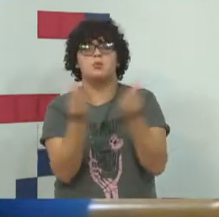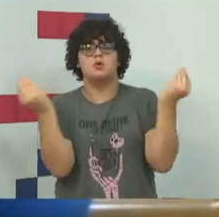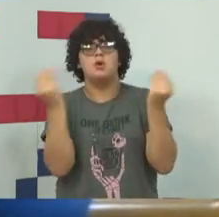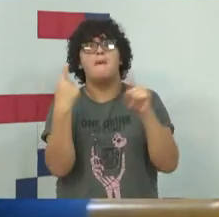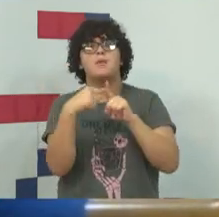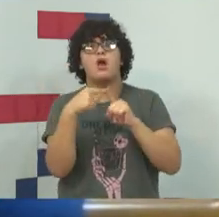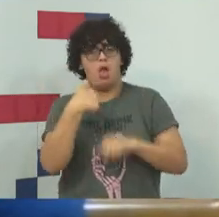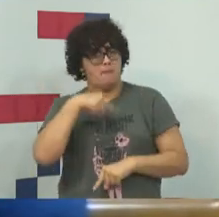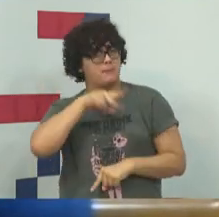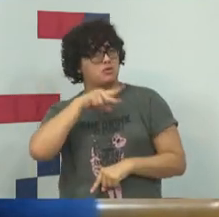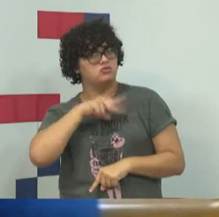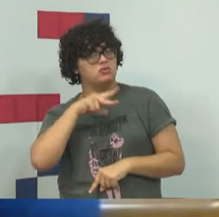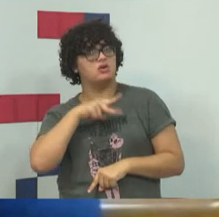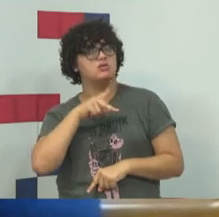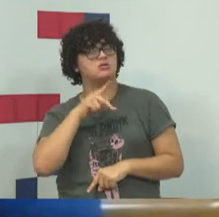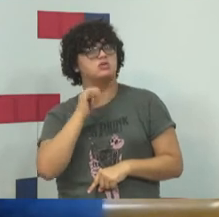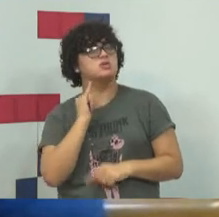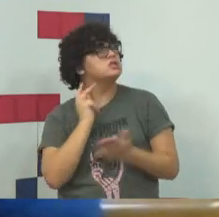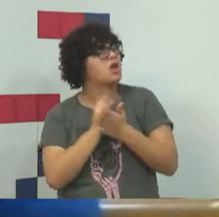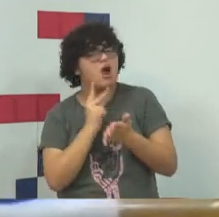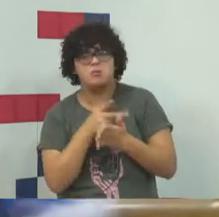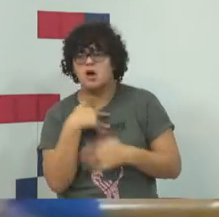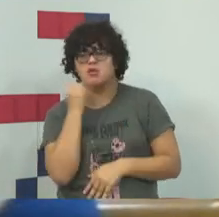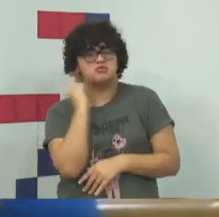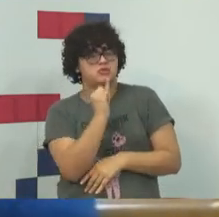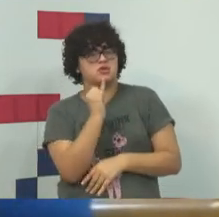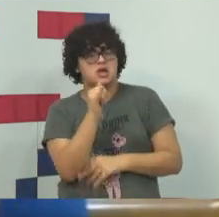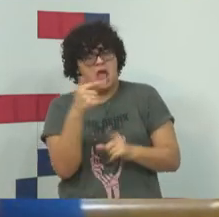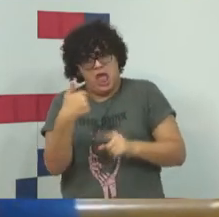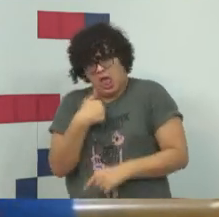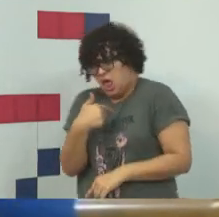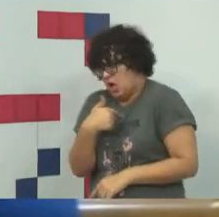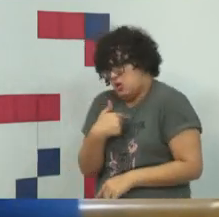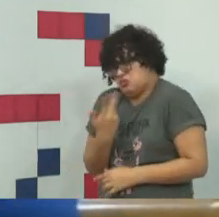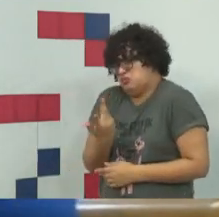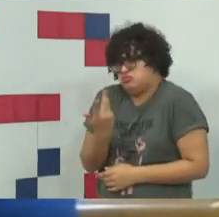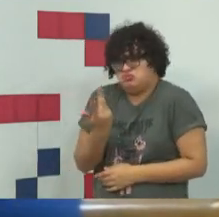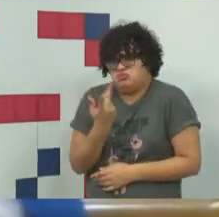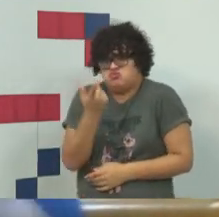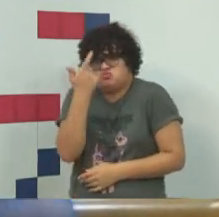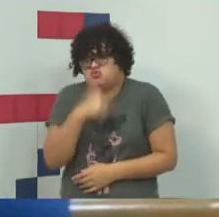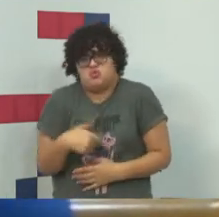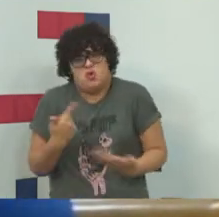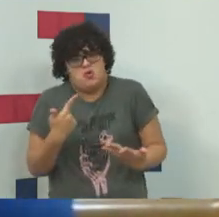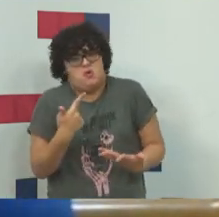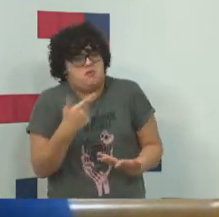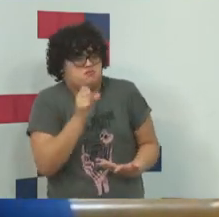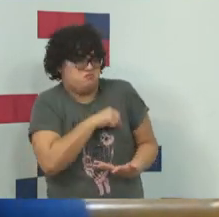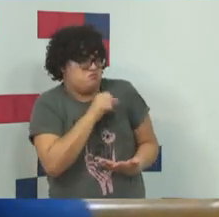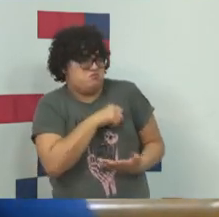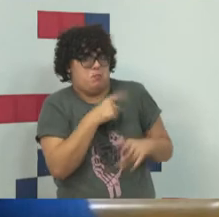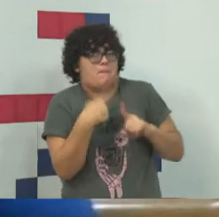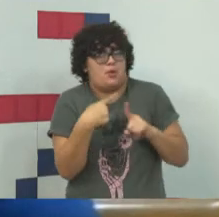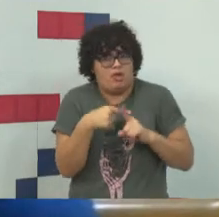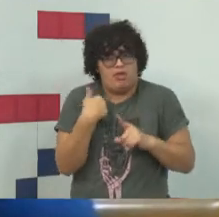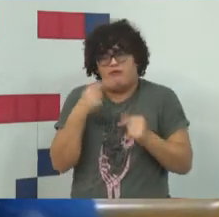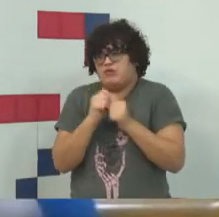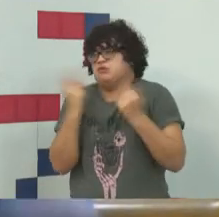particularmente, eu digo que eu não me considero alguém que tenha sido severamente penalizado